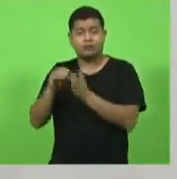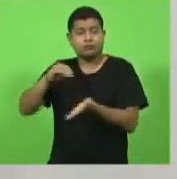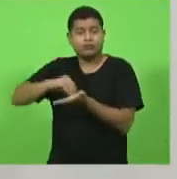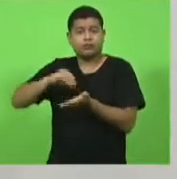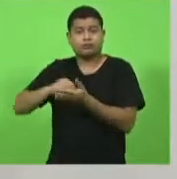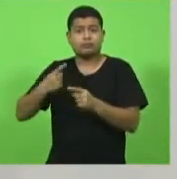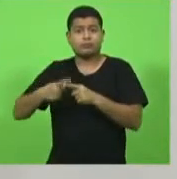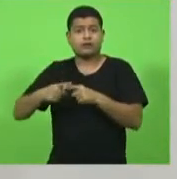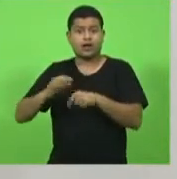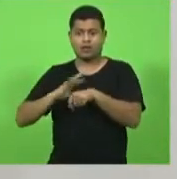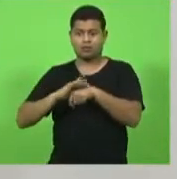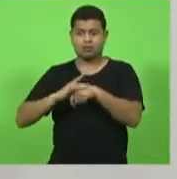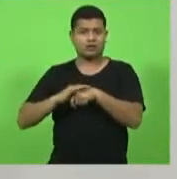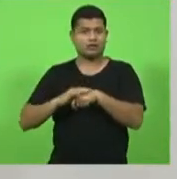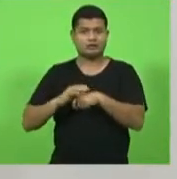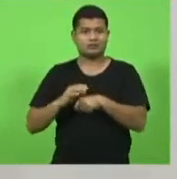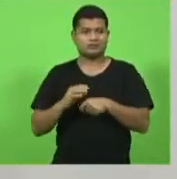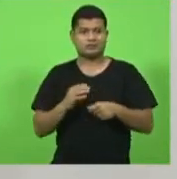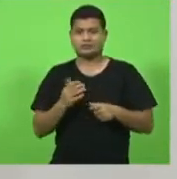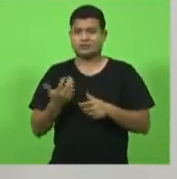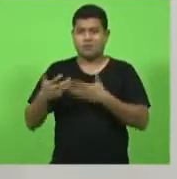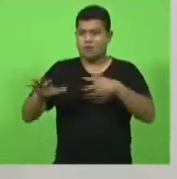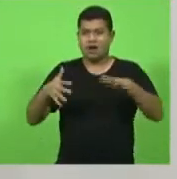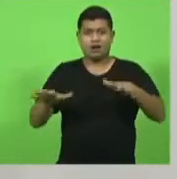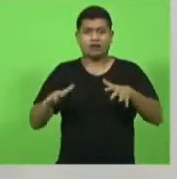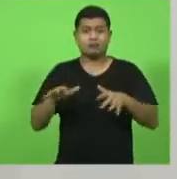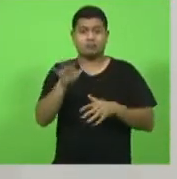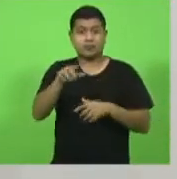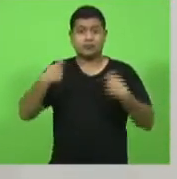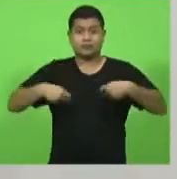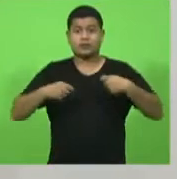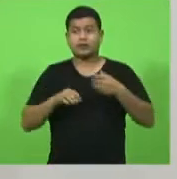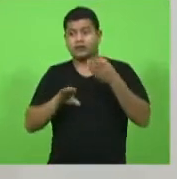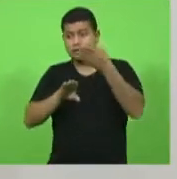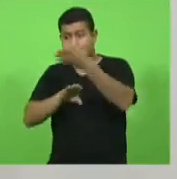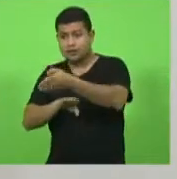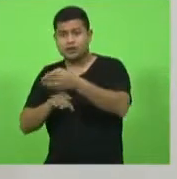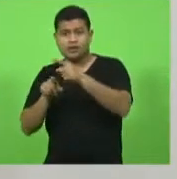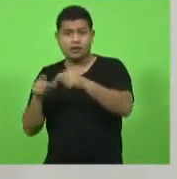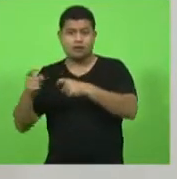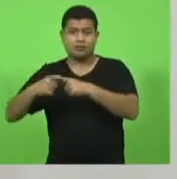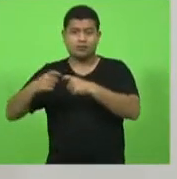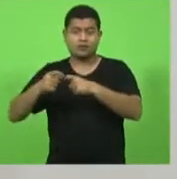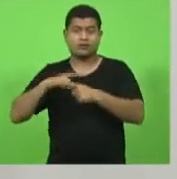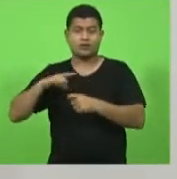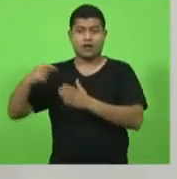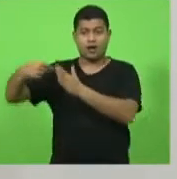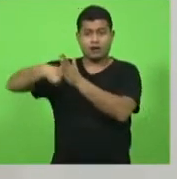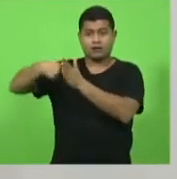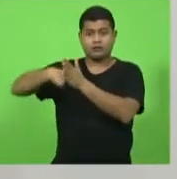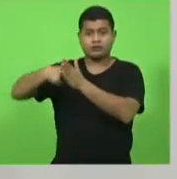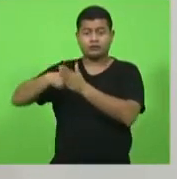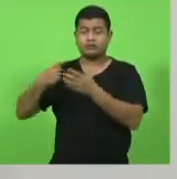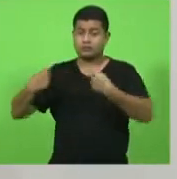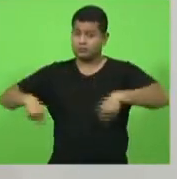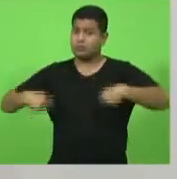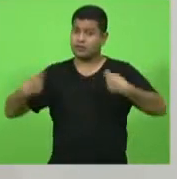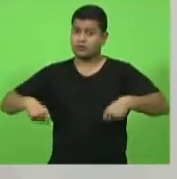doença ninguém quer ter só que precisa quando vai no médico e tem um um exame esse exame seja